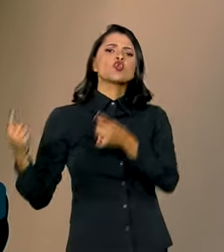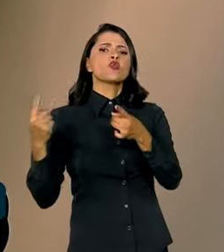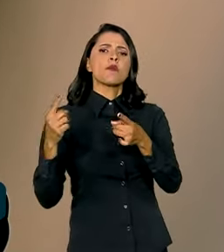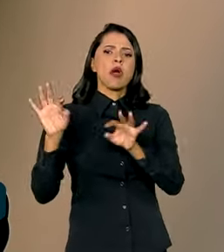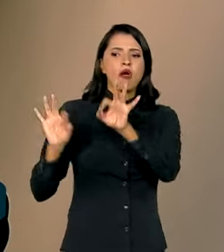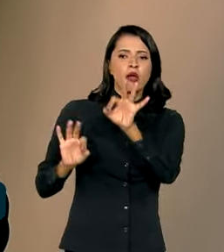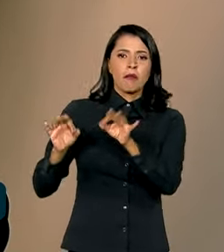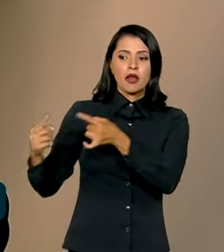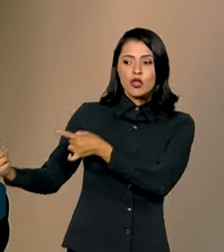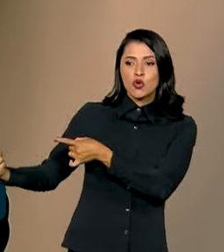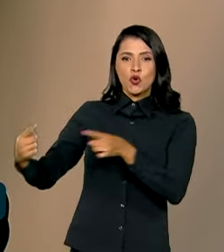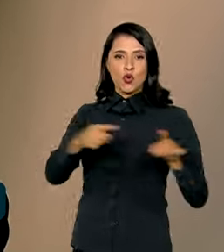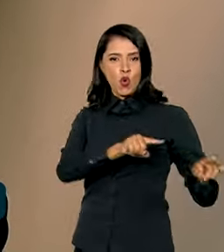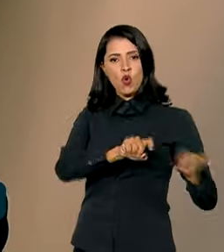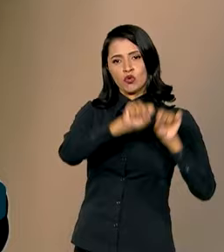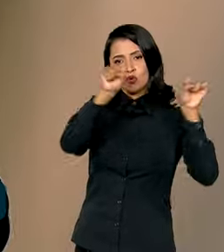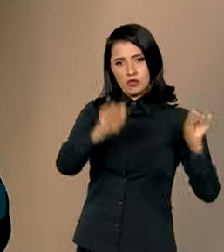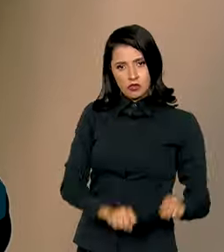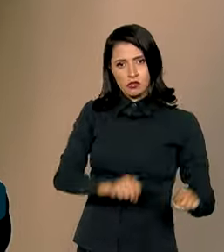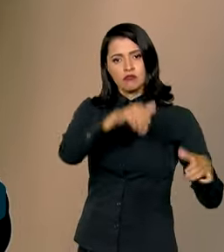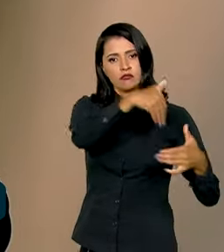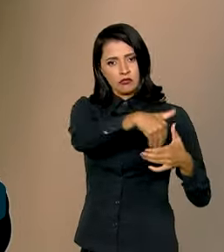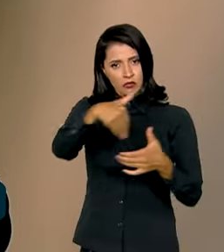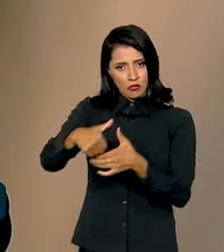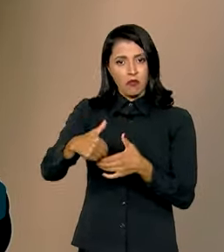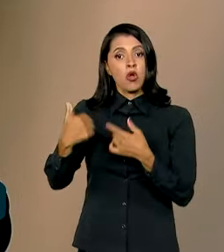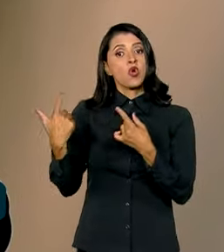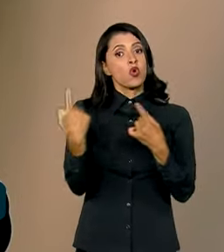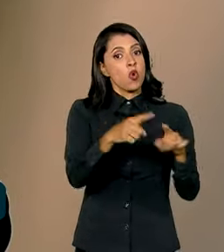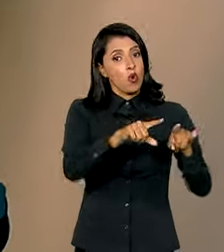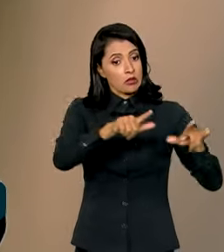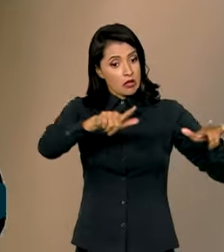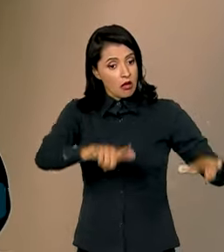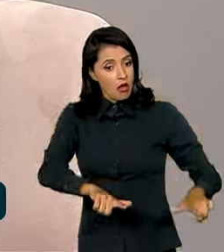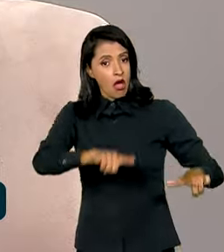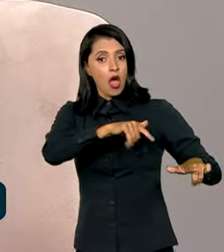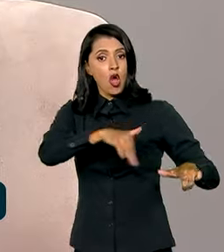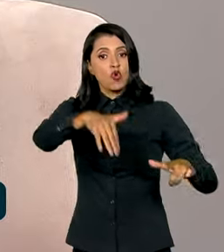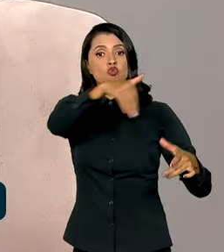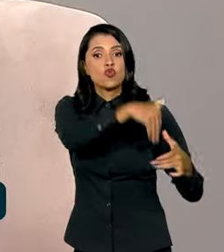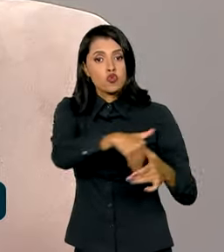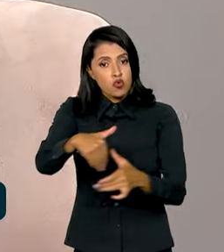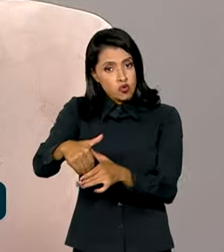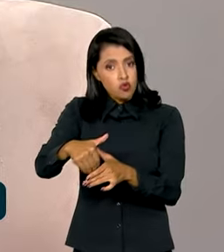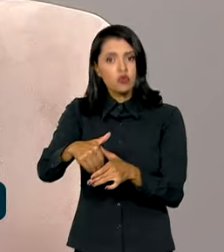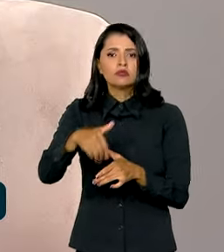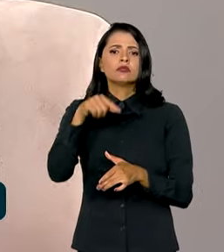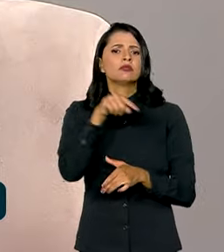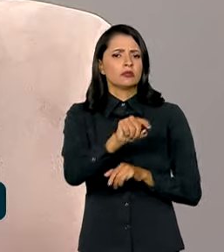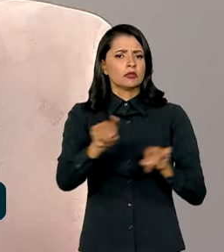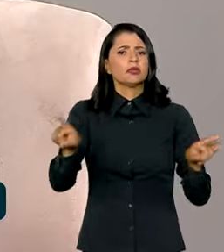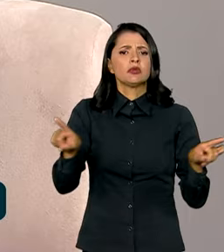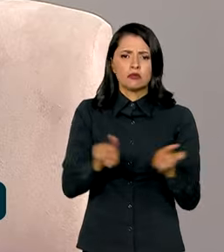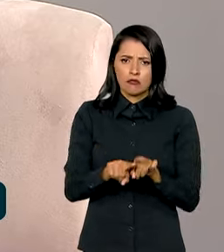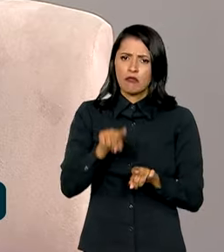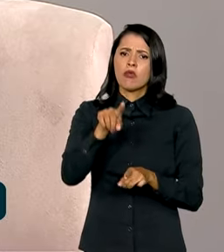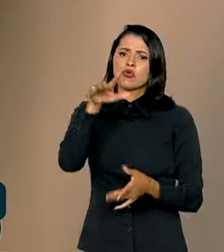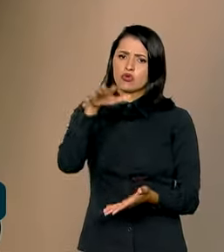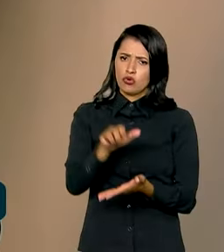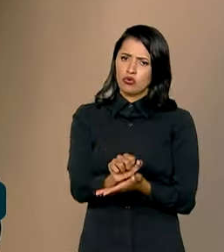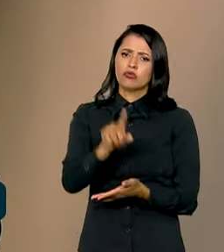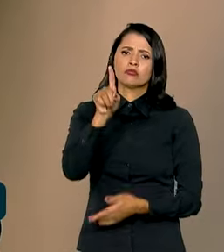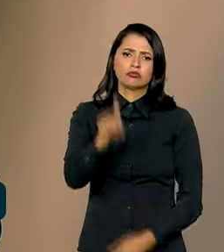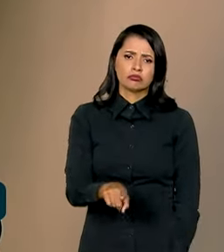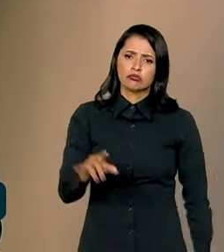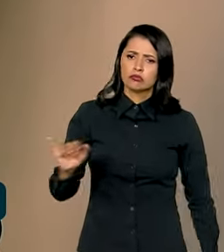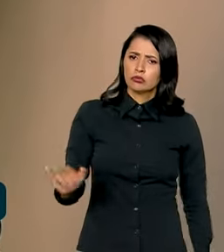nosso sistema eleitoral, as nossas urnas eletrônicas. E aqui cabe um registro que eu acho muito